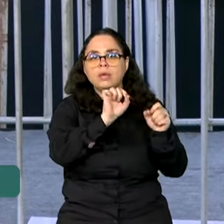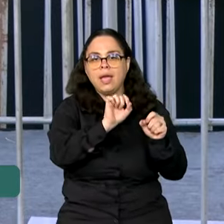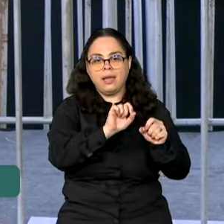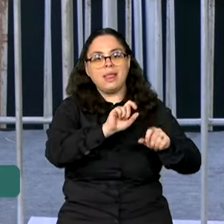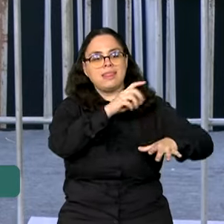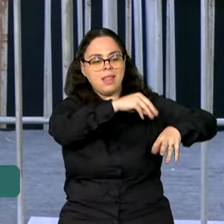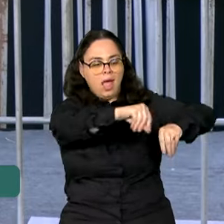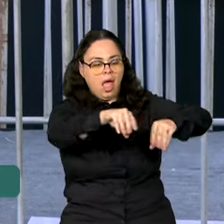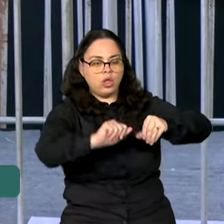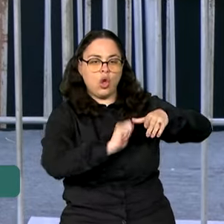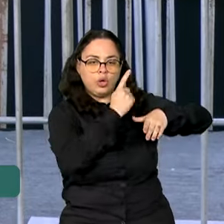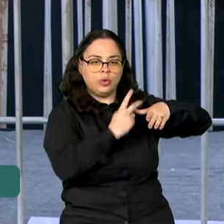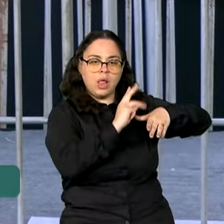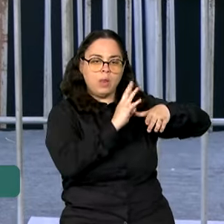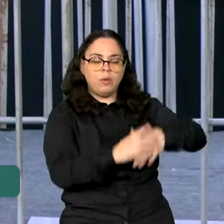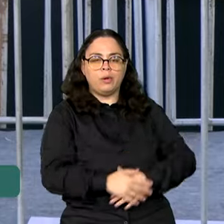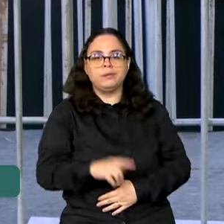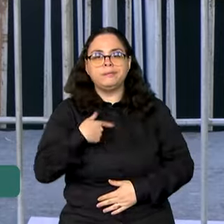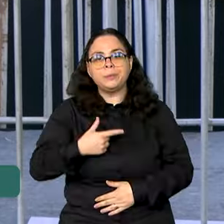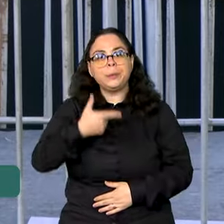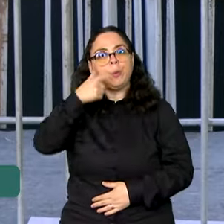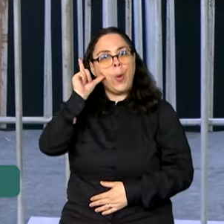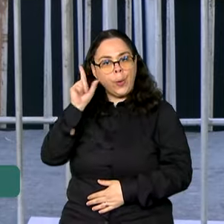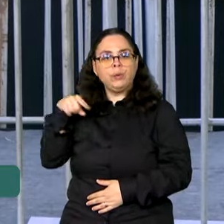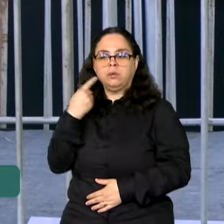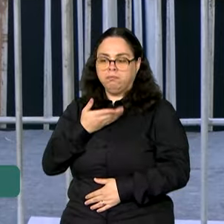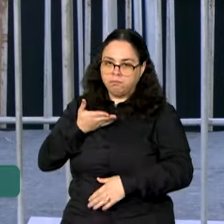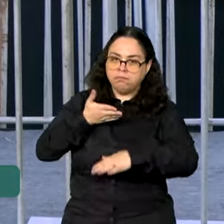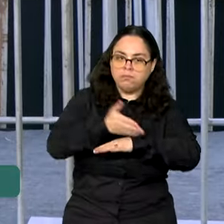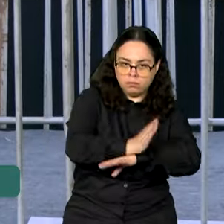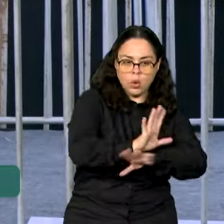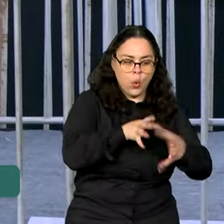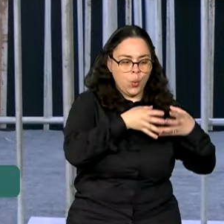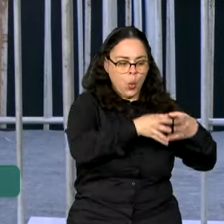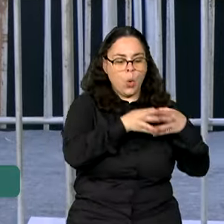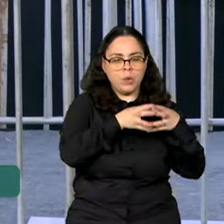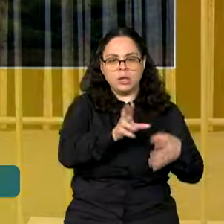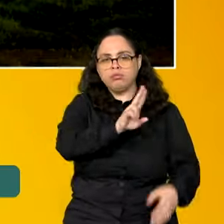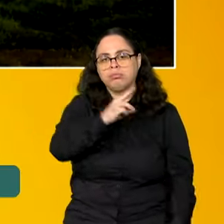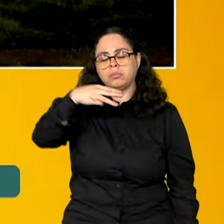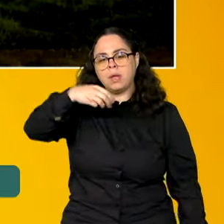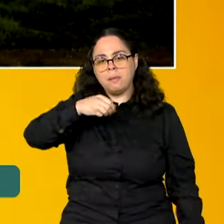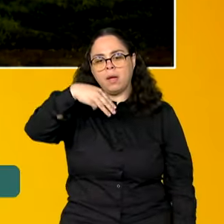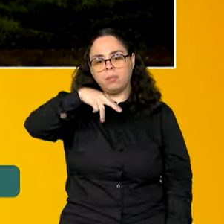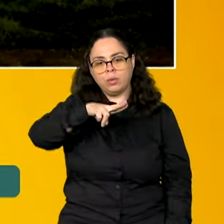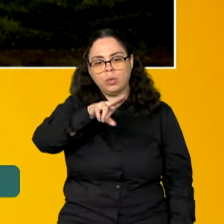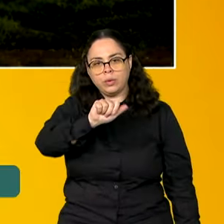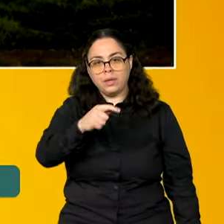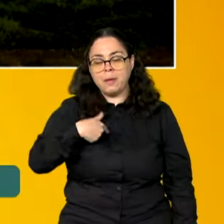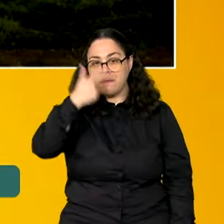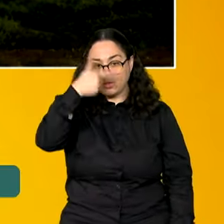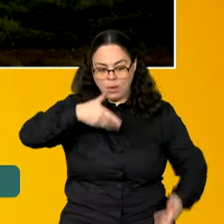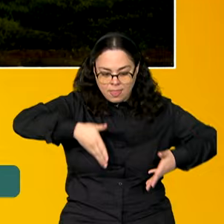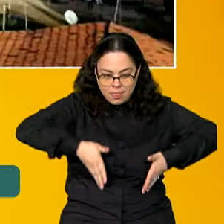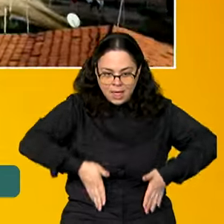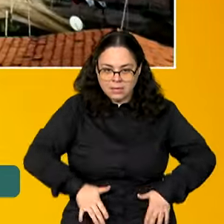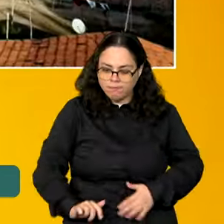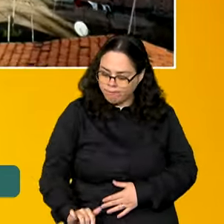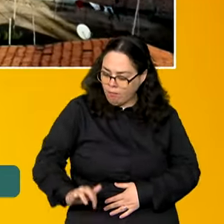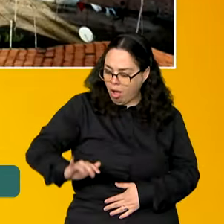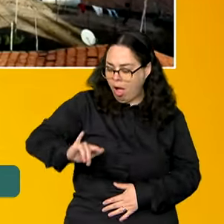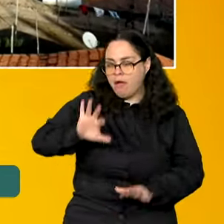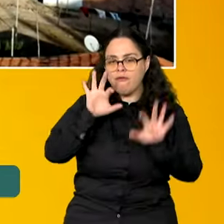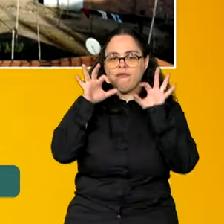quilombolas. Nós estivemos ontem lá na comunidade de Mamuna e as pessoas que nasceram, cresceram,